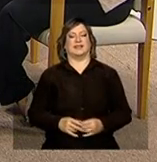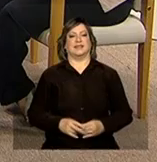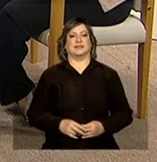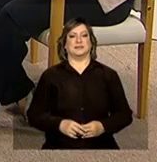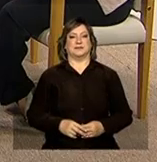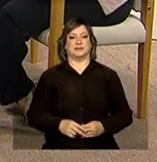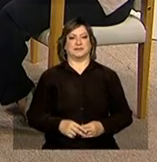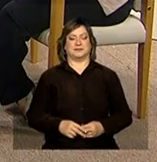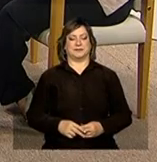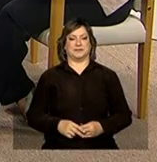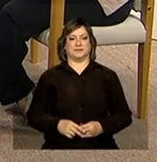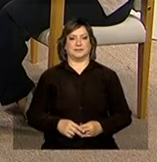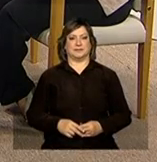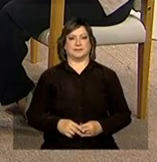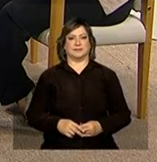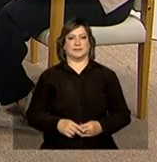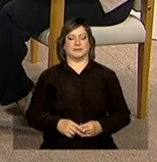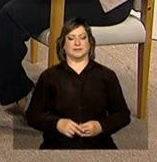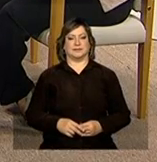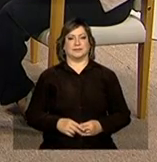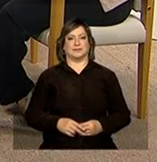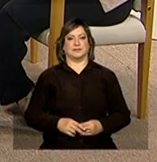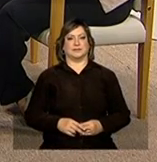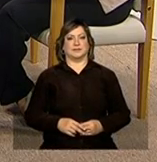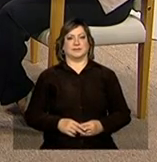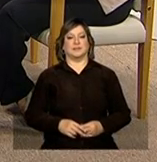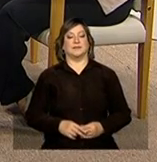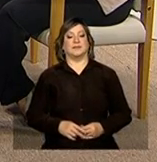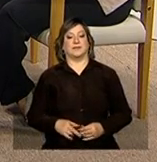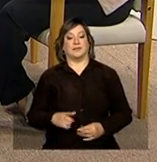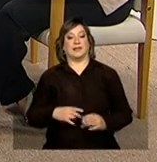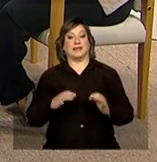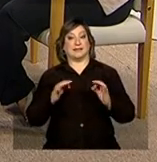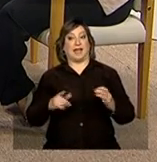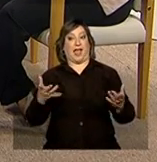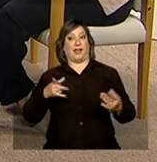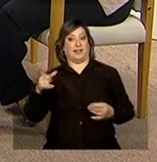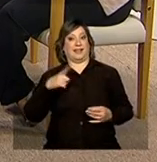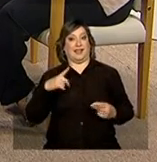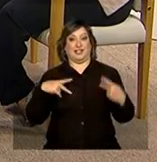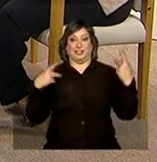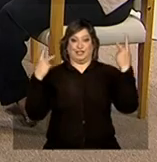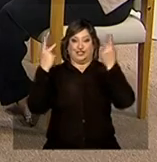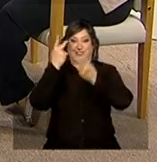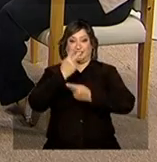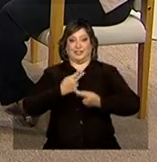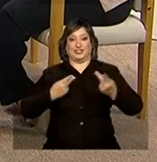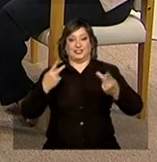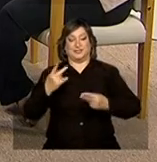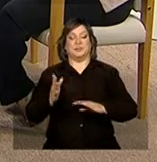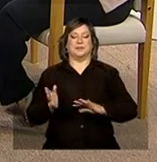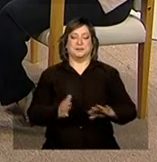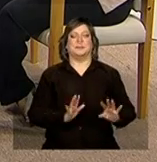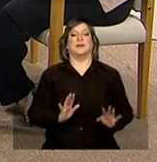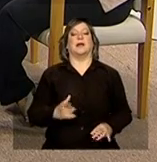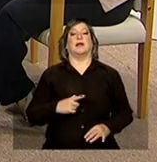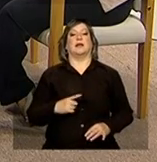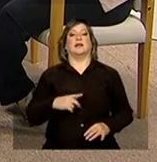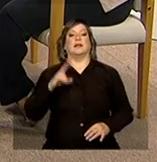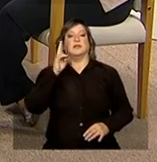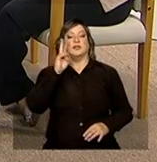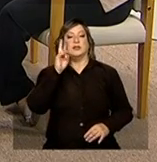E pronto. É. Tenho certeza que ele agora está vermelho. Bom, mas por fim,